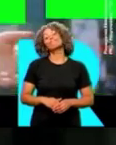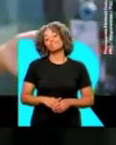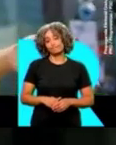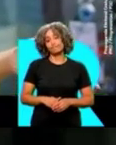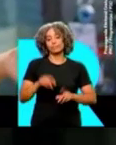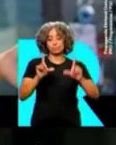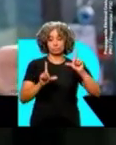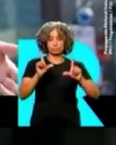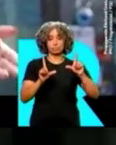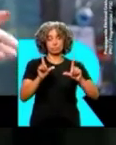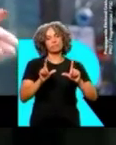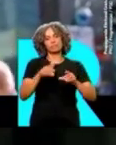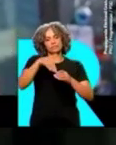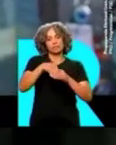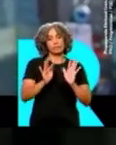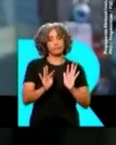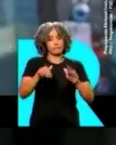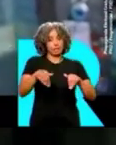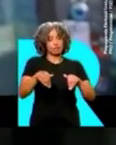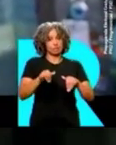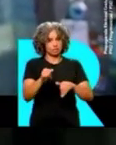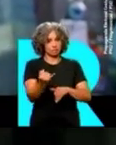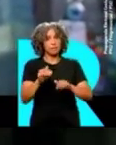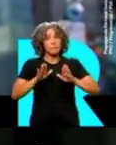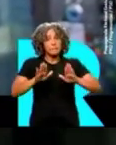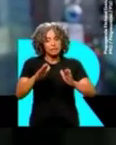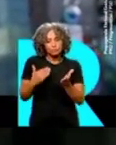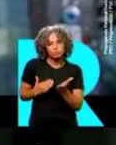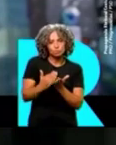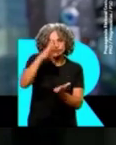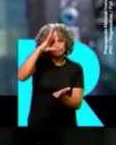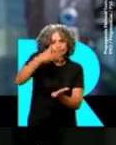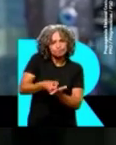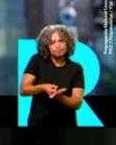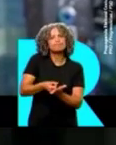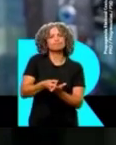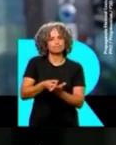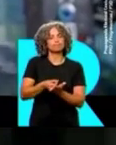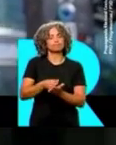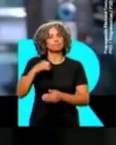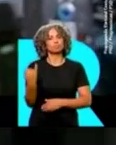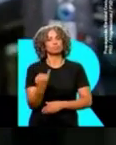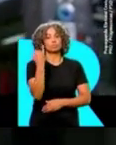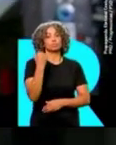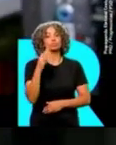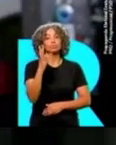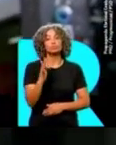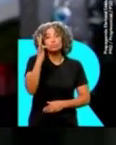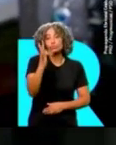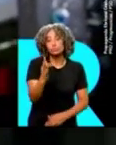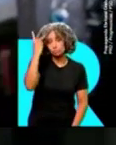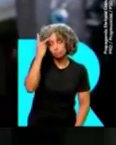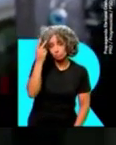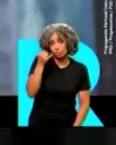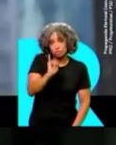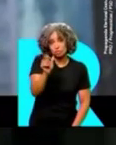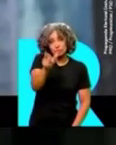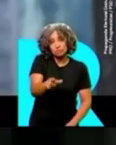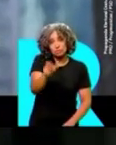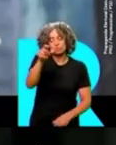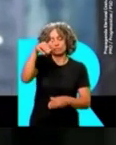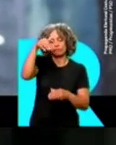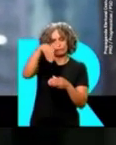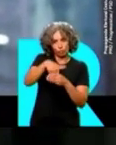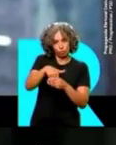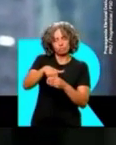Chegamos ao fim deste programa eleitoral. Mas estamos apenas no início de uma decisão crucial para o futuro de São Paulo. E seu